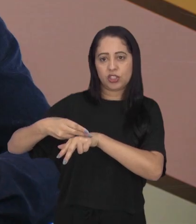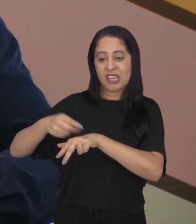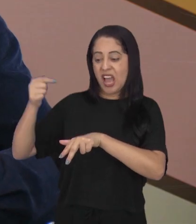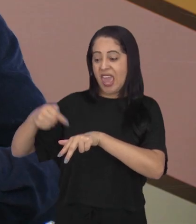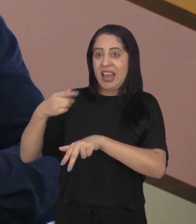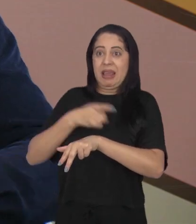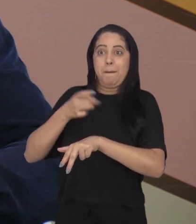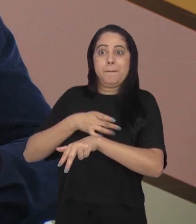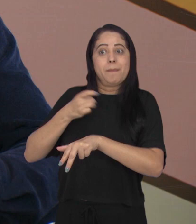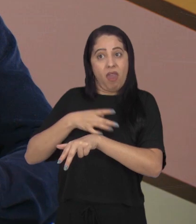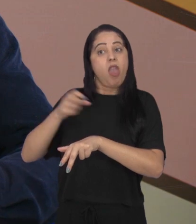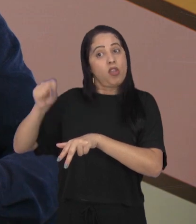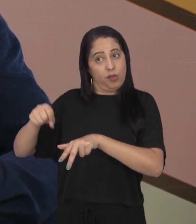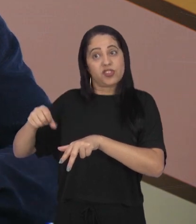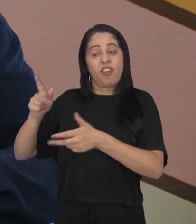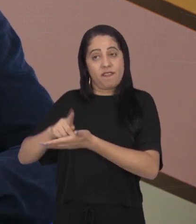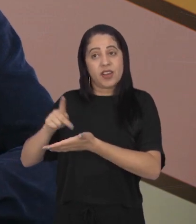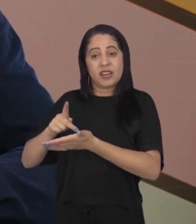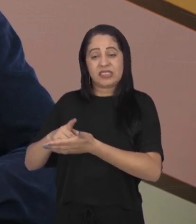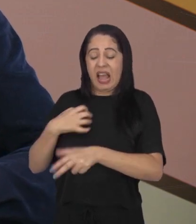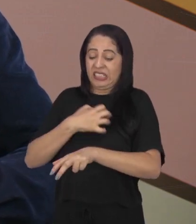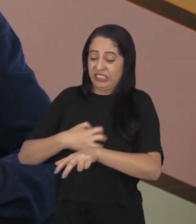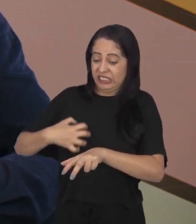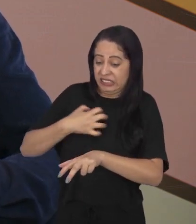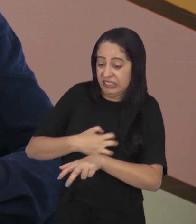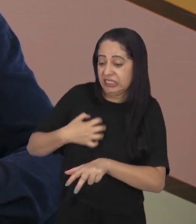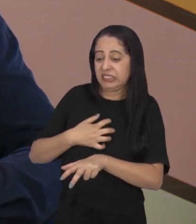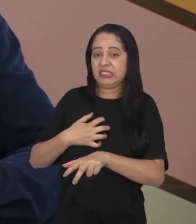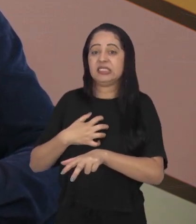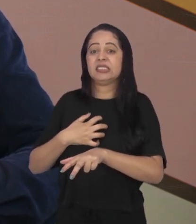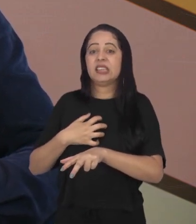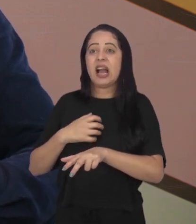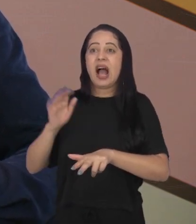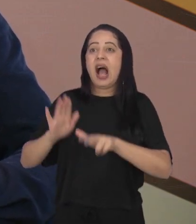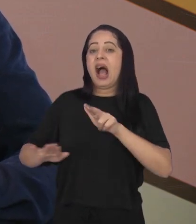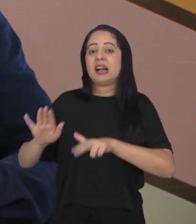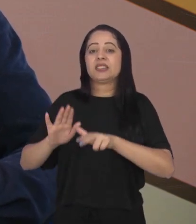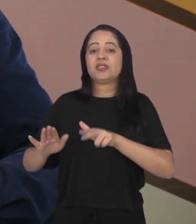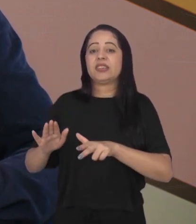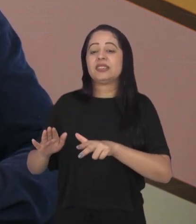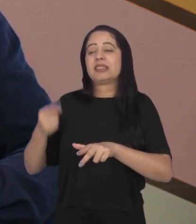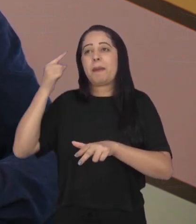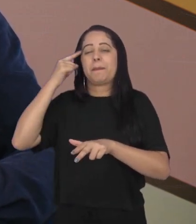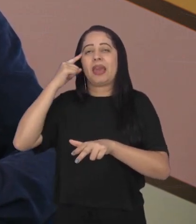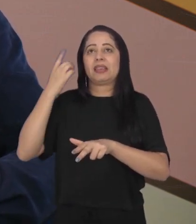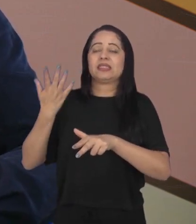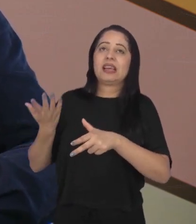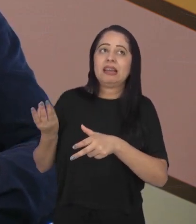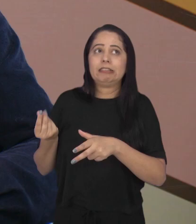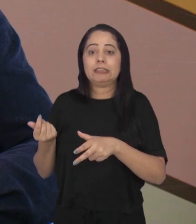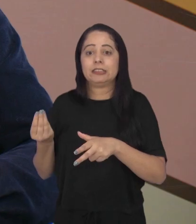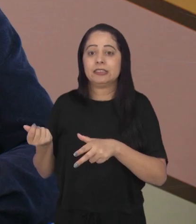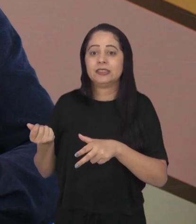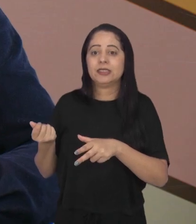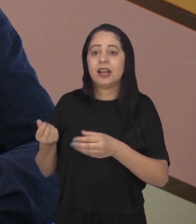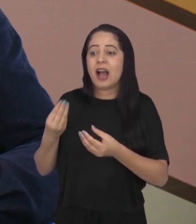a partir disso, o desconhecido traz medo. Então, medos, angústias. Medos até fantasiosos. No sentido assim,